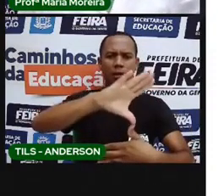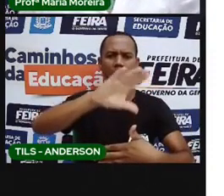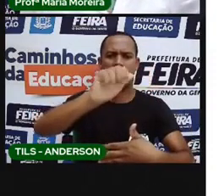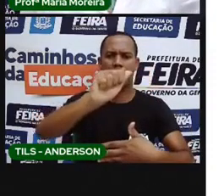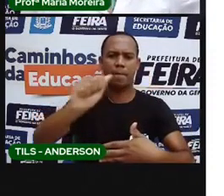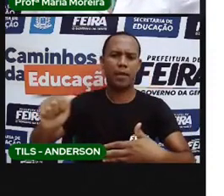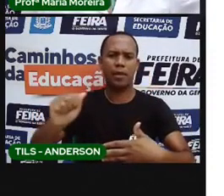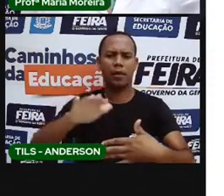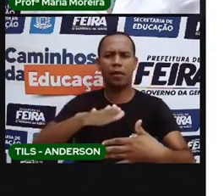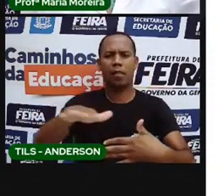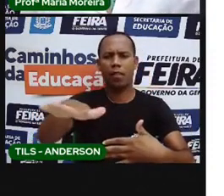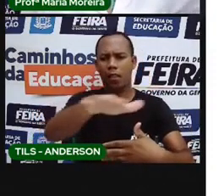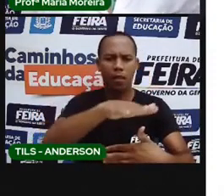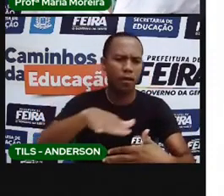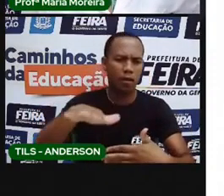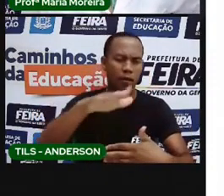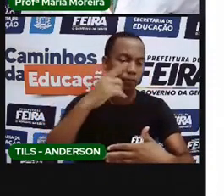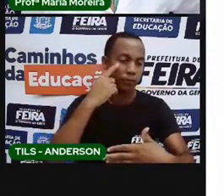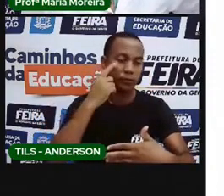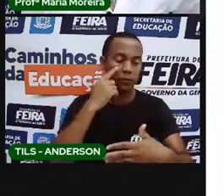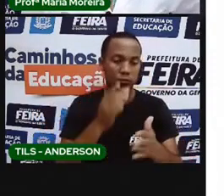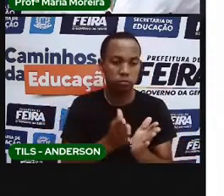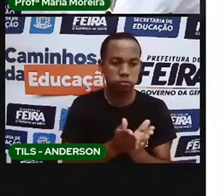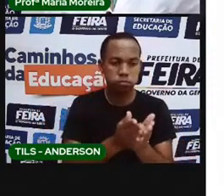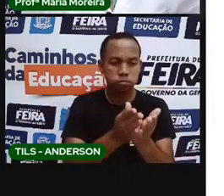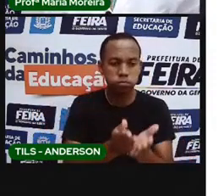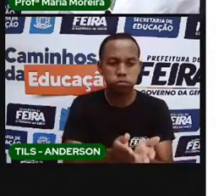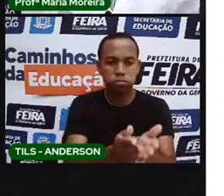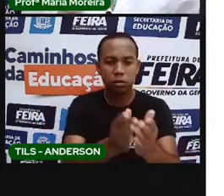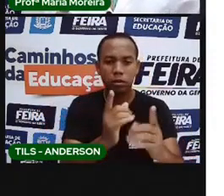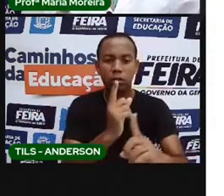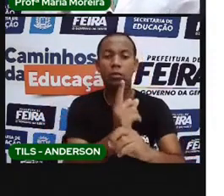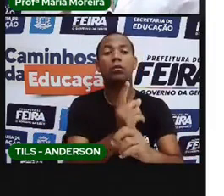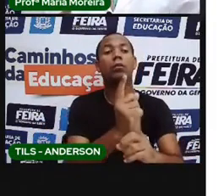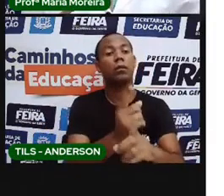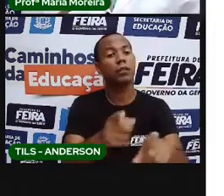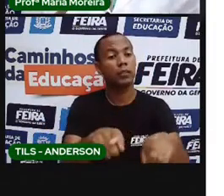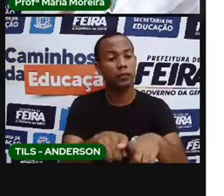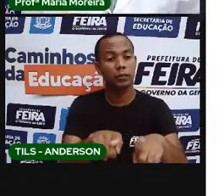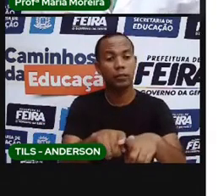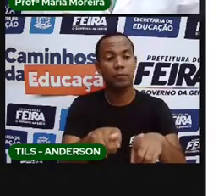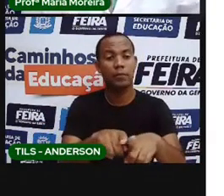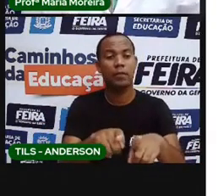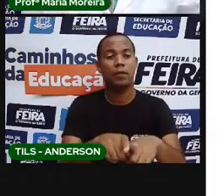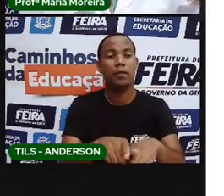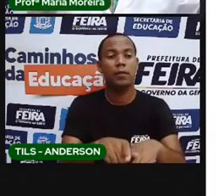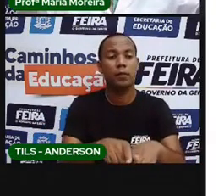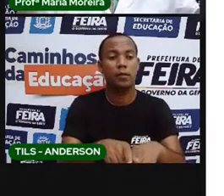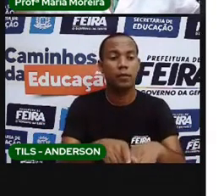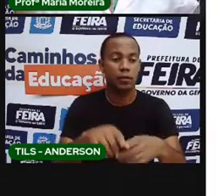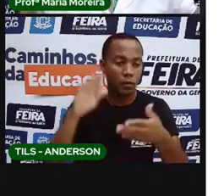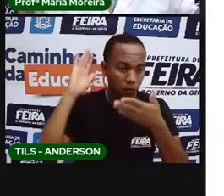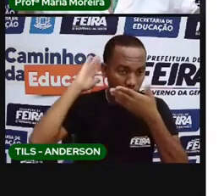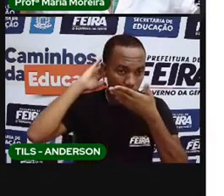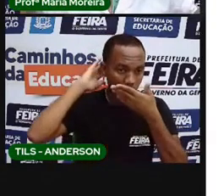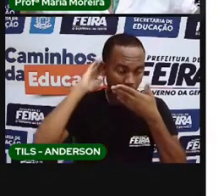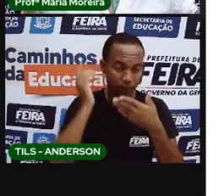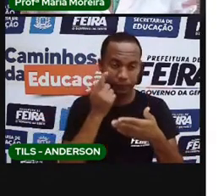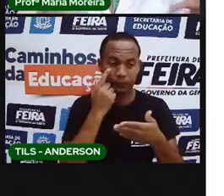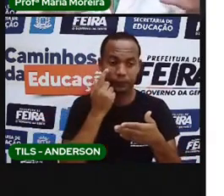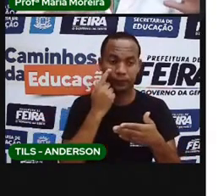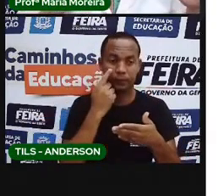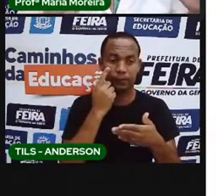lado do nosso continente. A gente vai ver isso, né? Quando a gente... Quando eu trouxer para vocês o mapa para mostrar